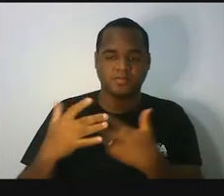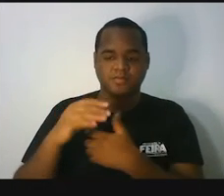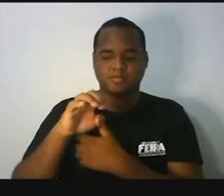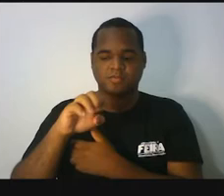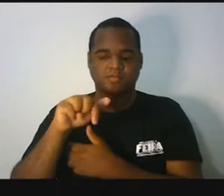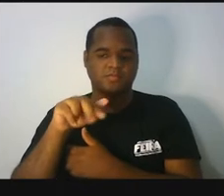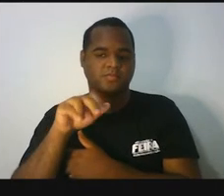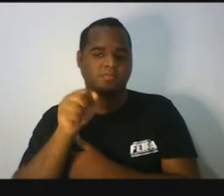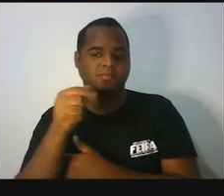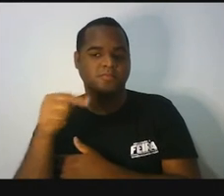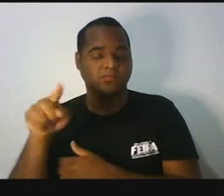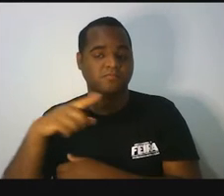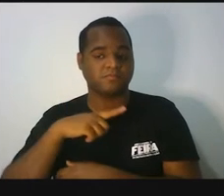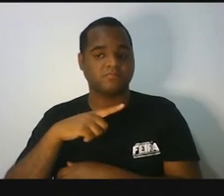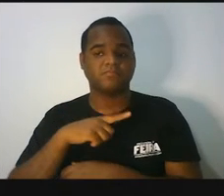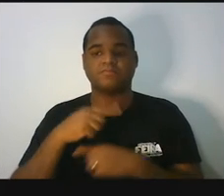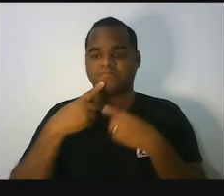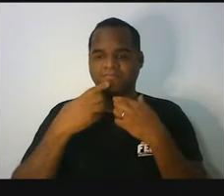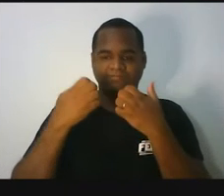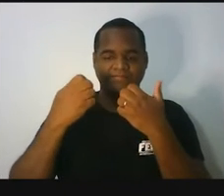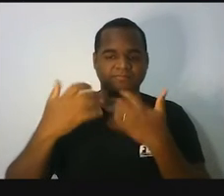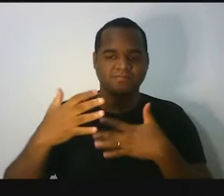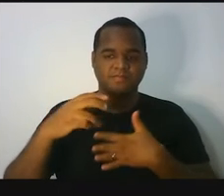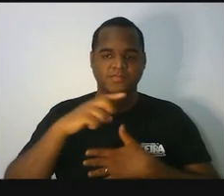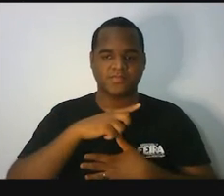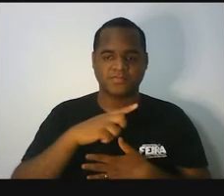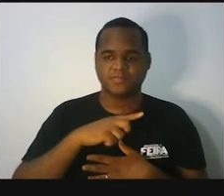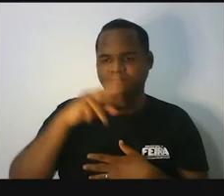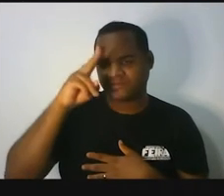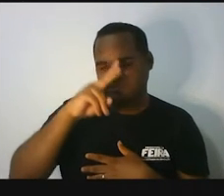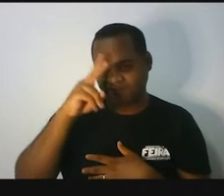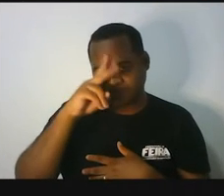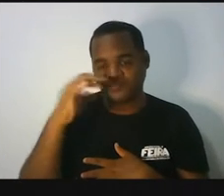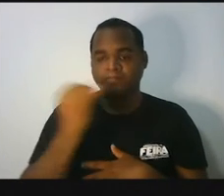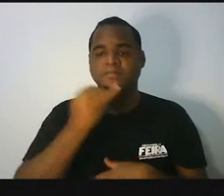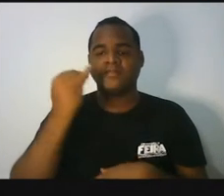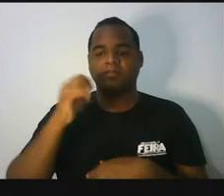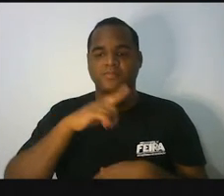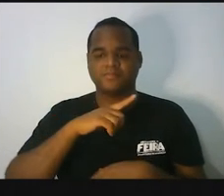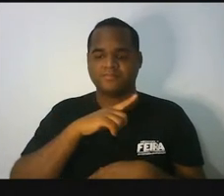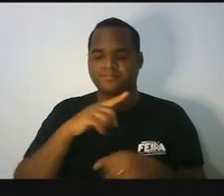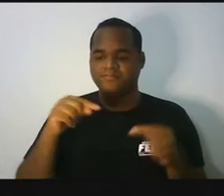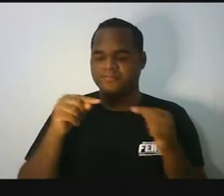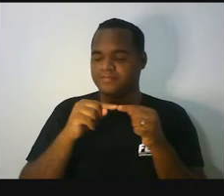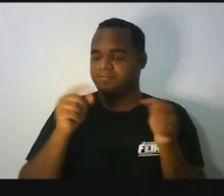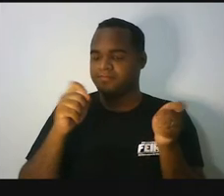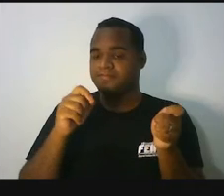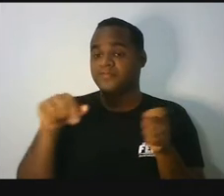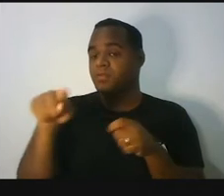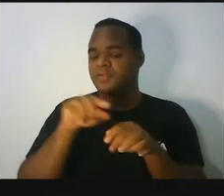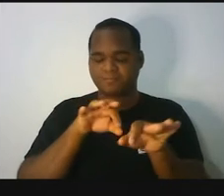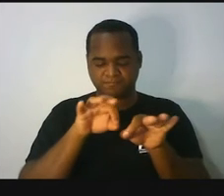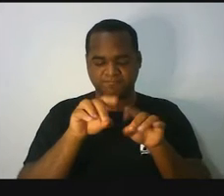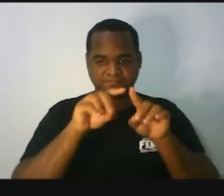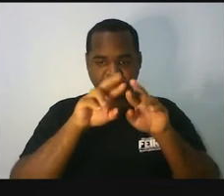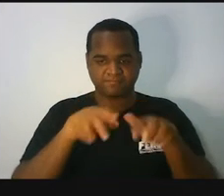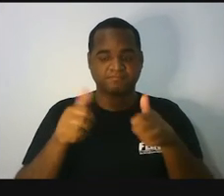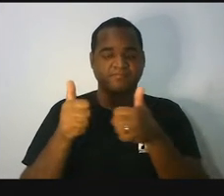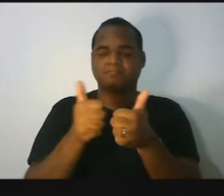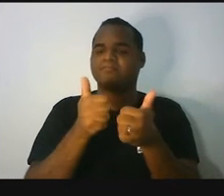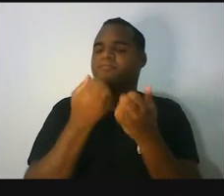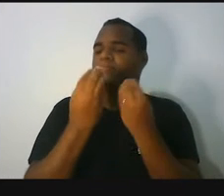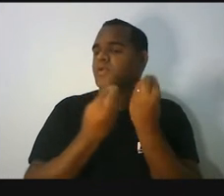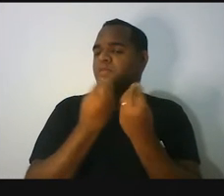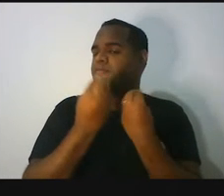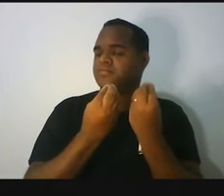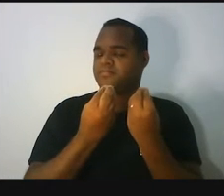essa foi a situação, lembra? Então, eu vou dar aqui uma retrospectiva, certo? Do